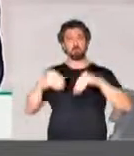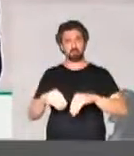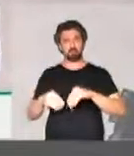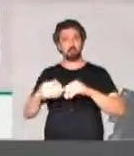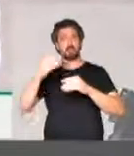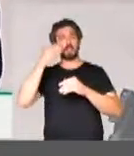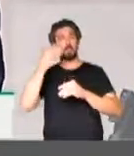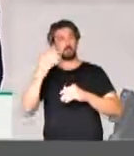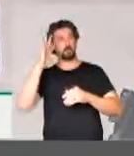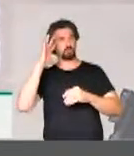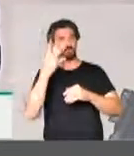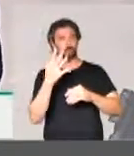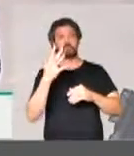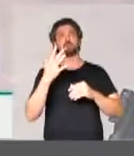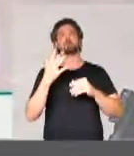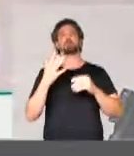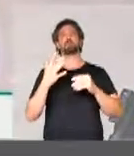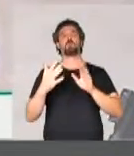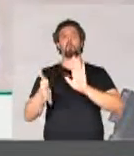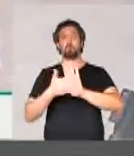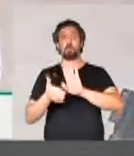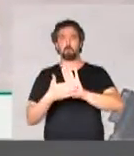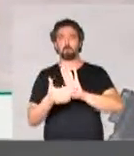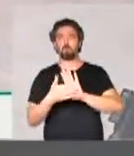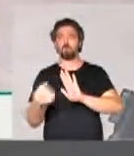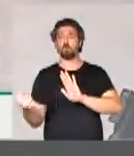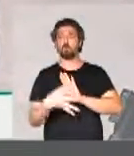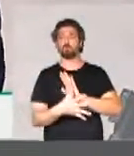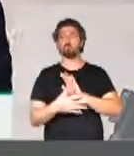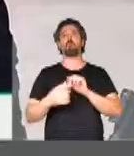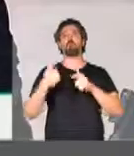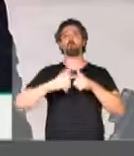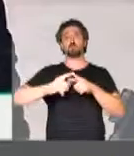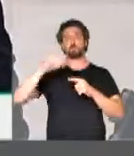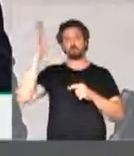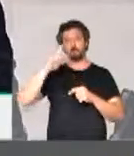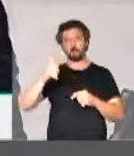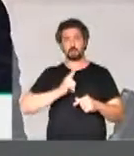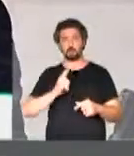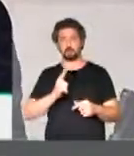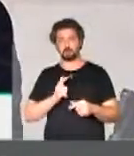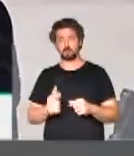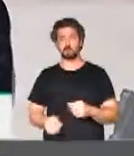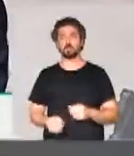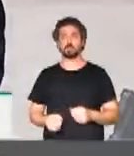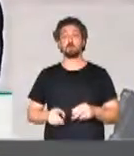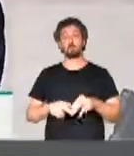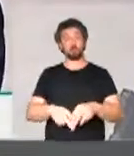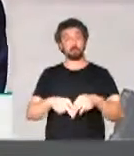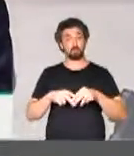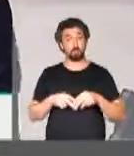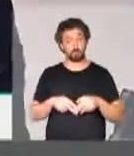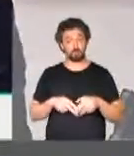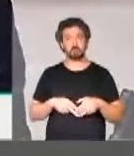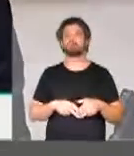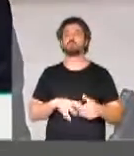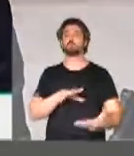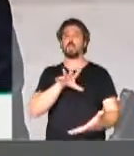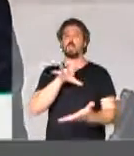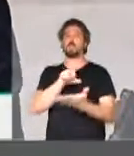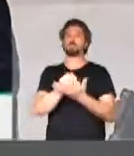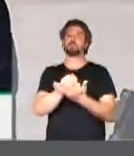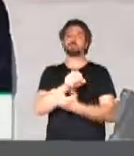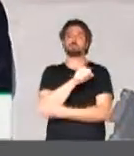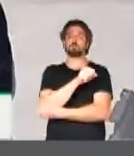apresentar soluções, ideias, propostas para os graves problemas que o Brasil vive. Por isso, fica aqui o